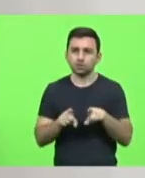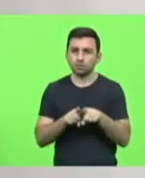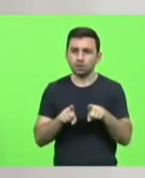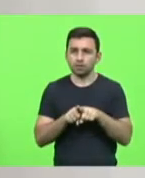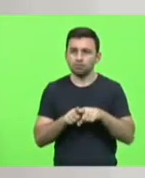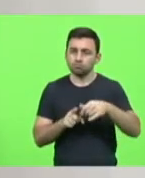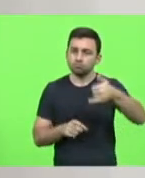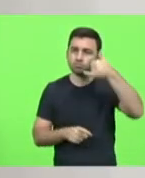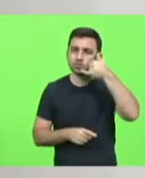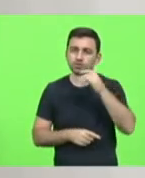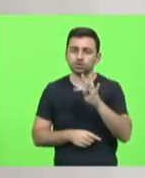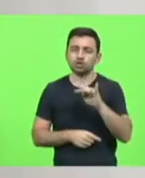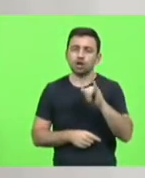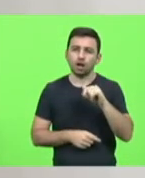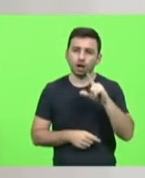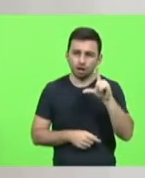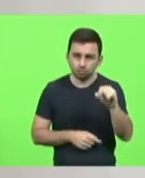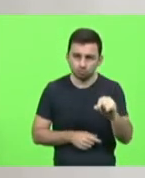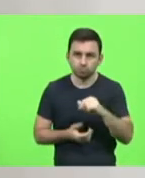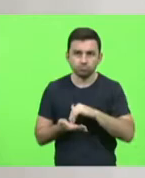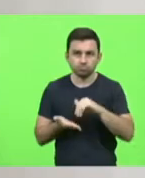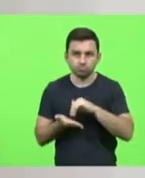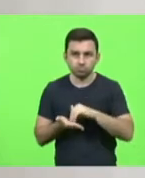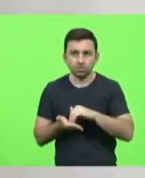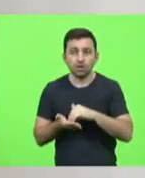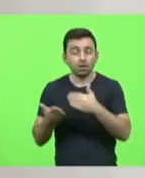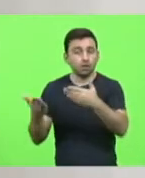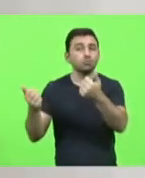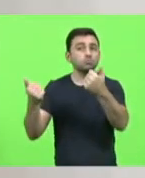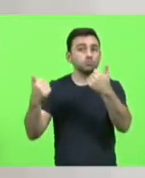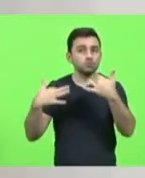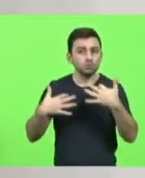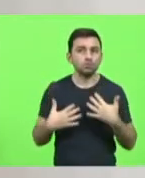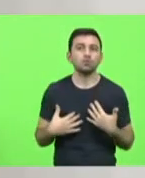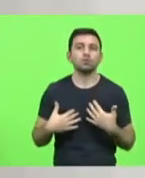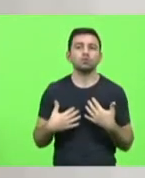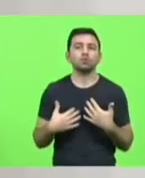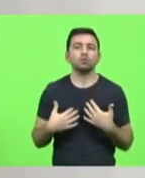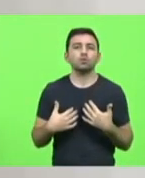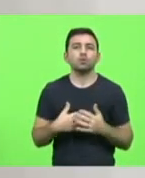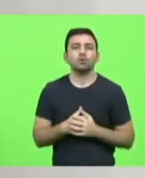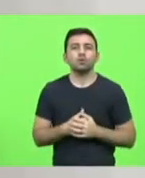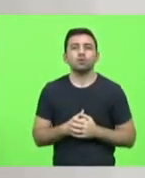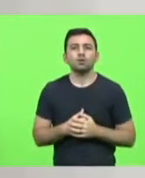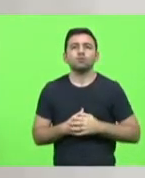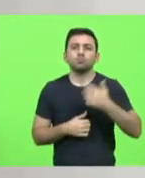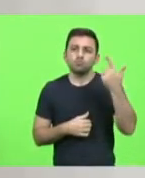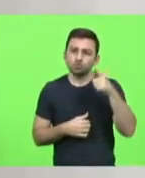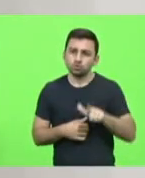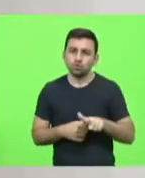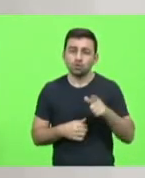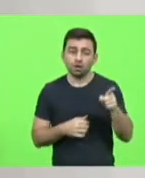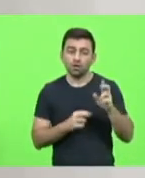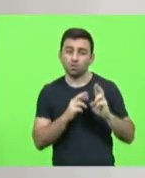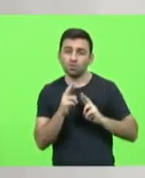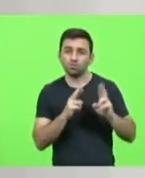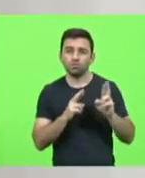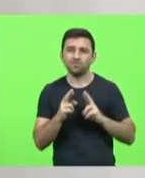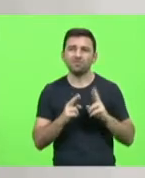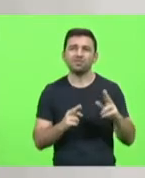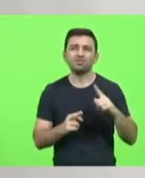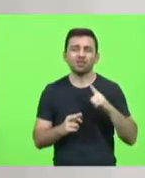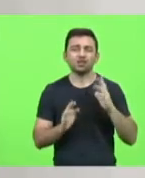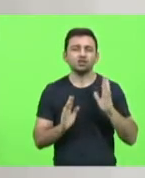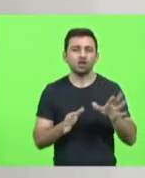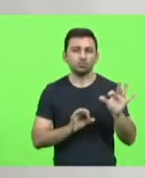secretário Tiago Vieira, que me asseverou que esta é mais uma das rodovias que tem já no